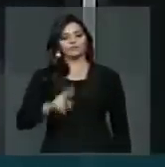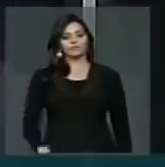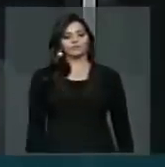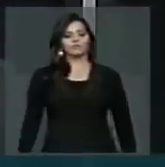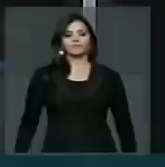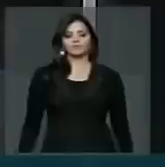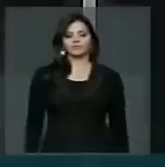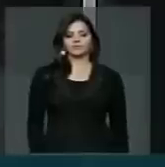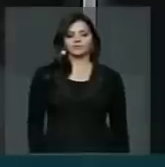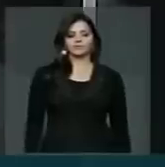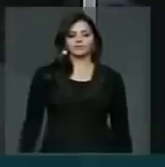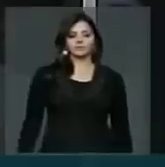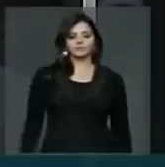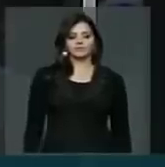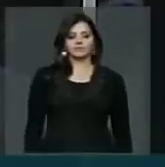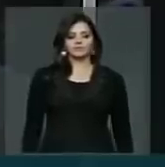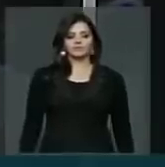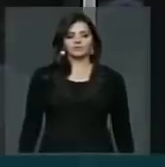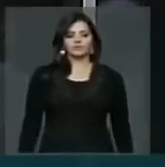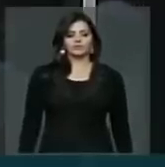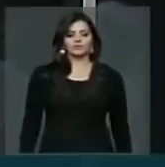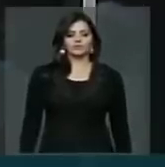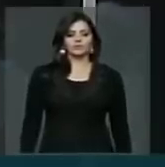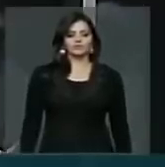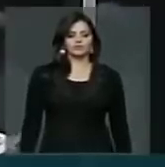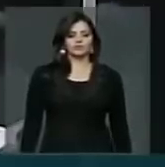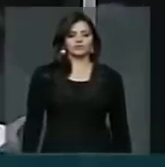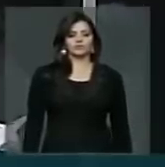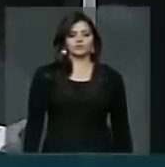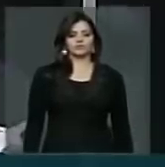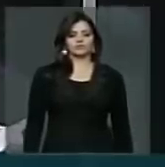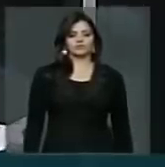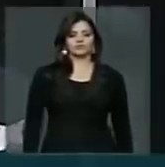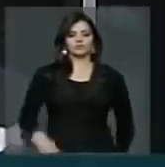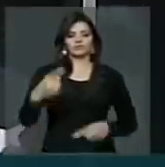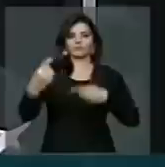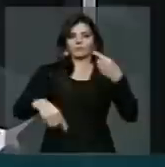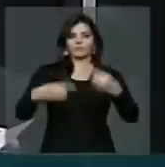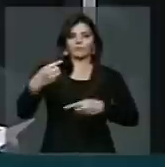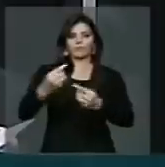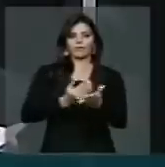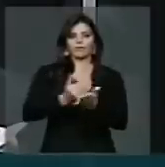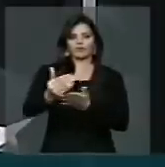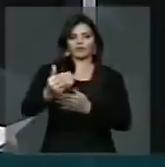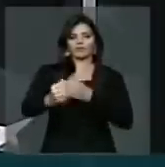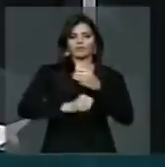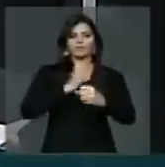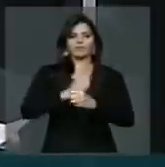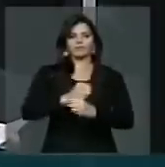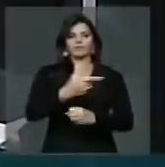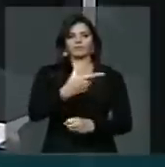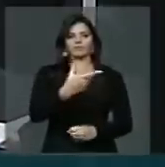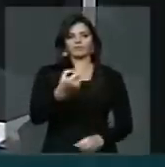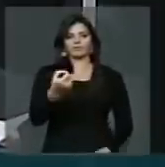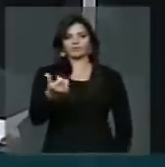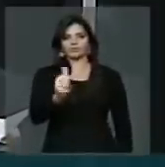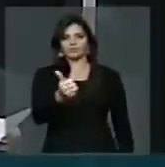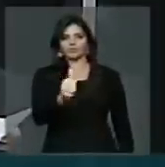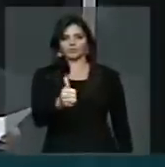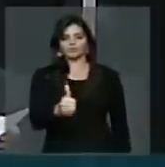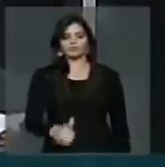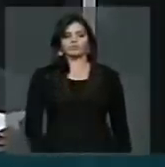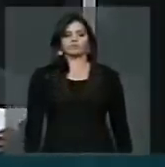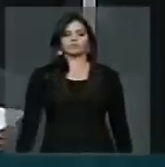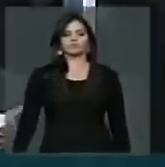em que tramita desde 2011 como